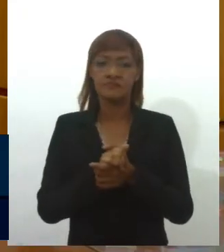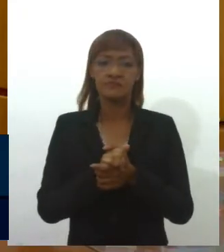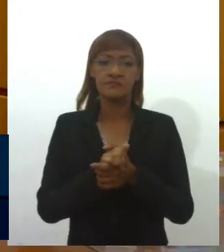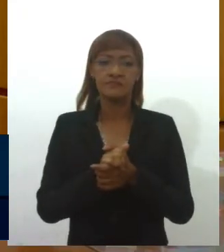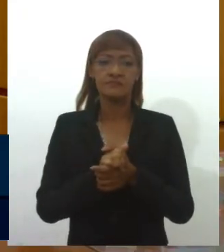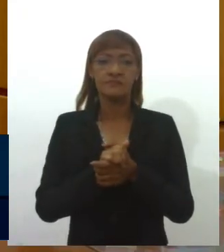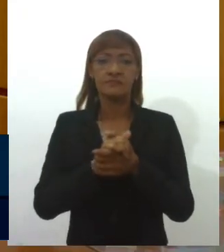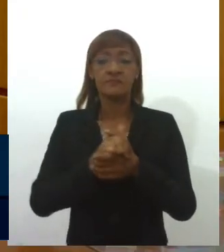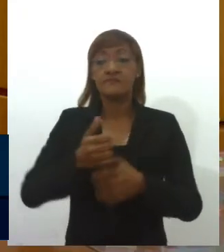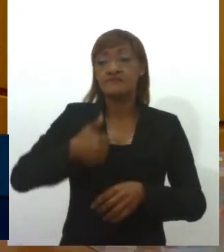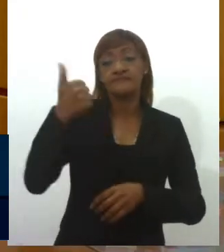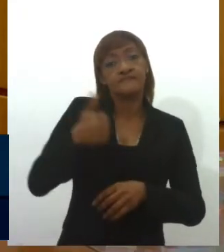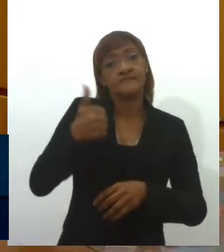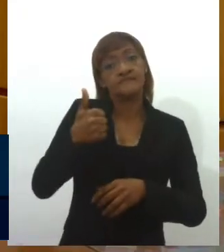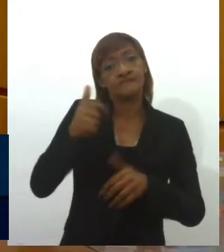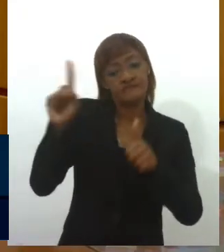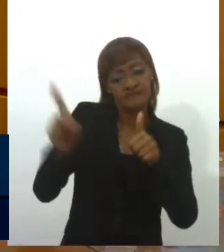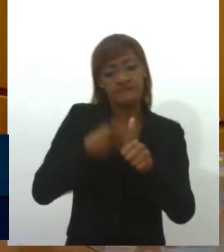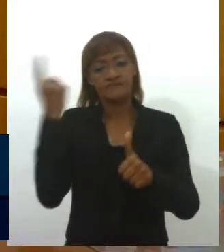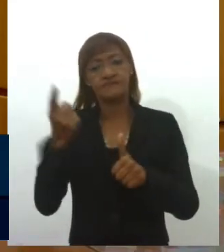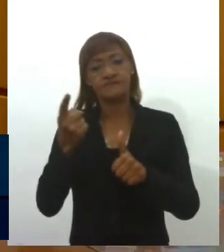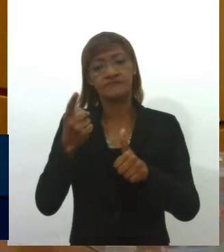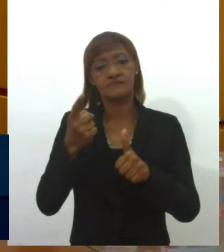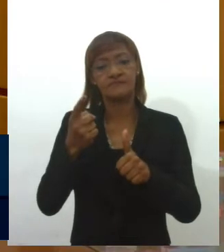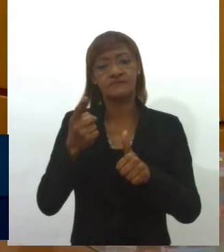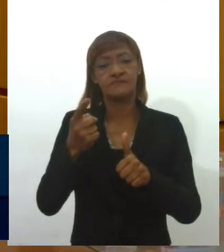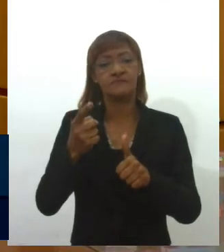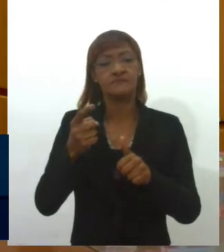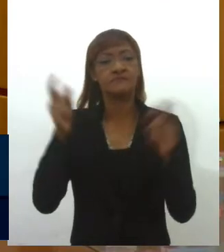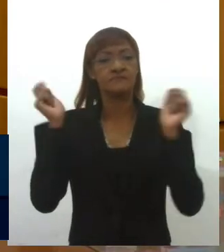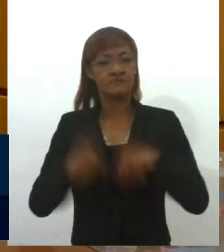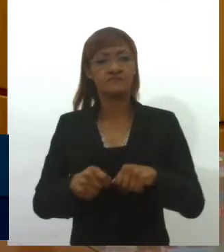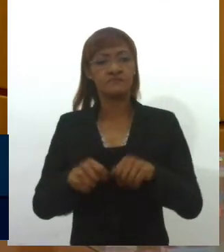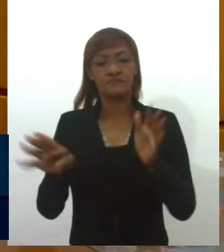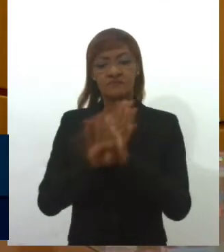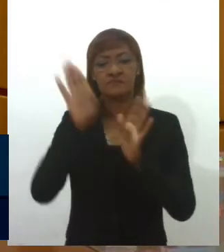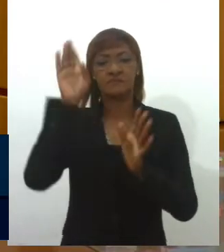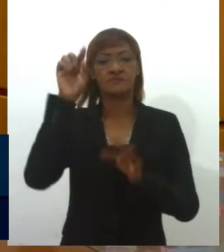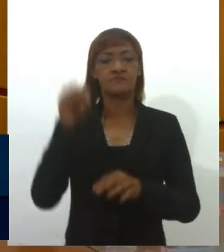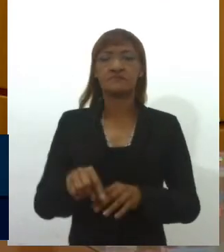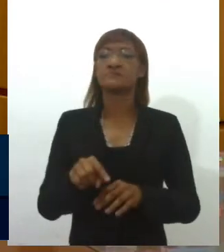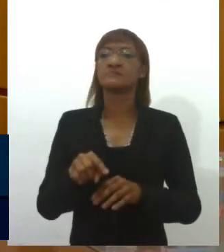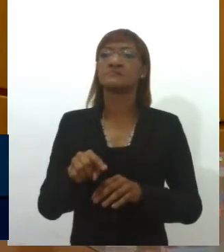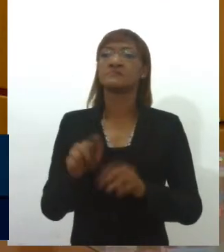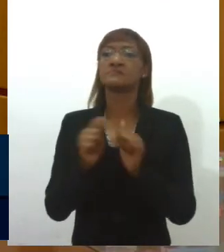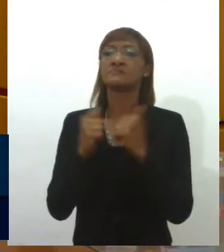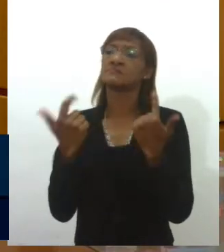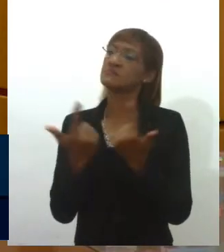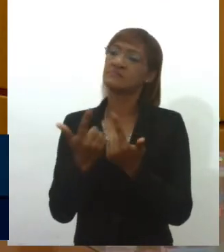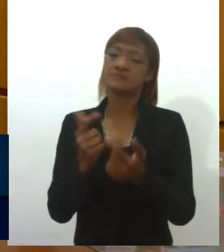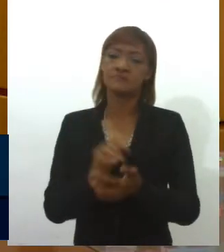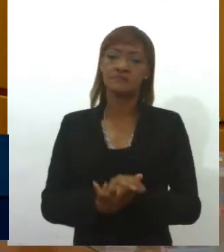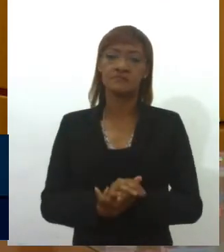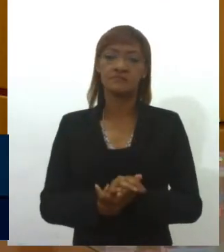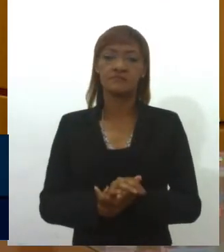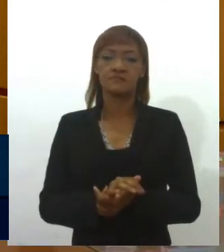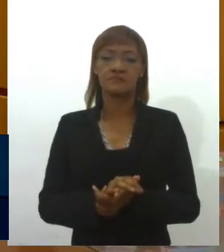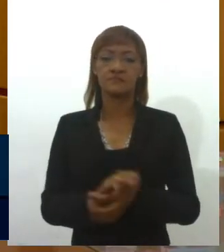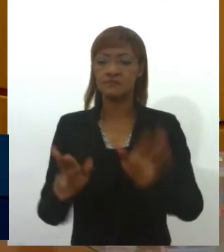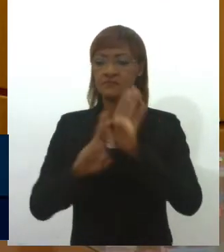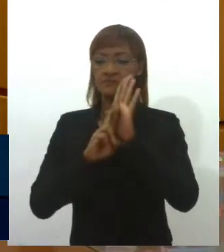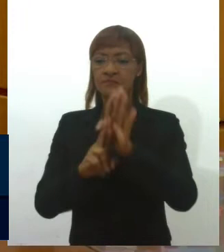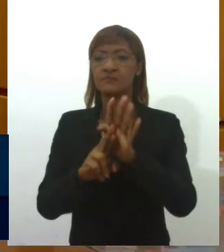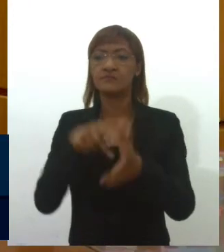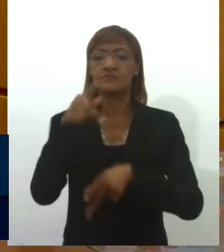primeiro lugar onde o autoritarismo bate a porta é nos parlamentos, para calar a voz das representações